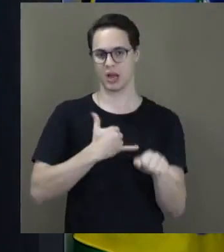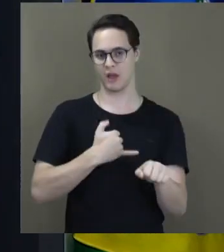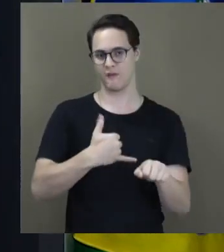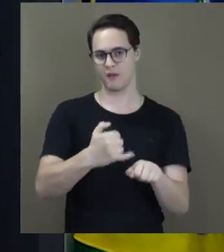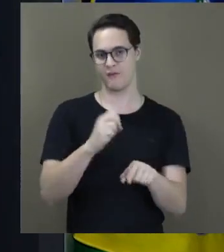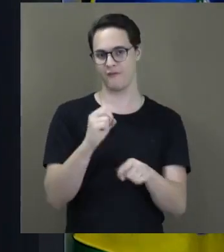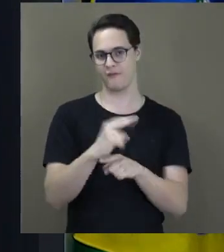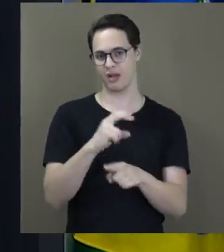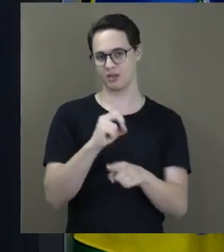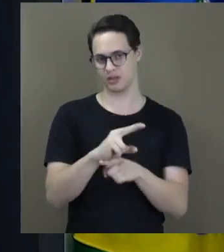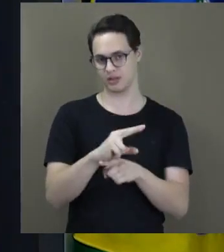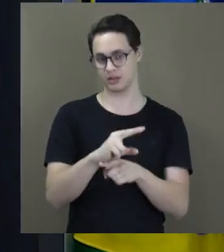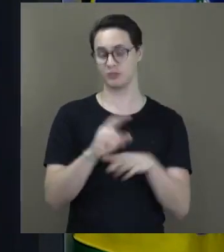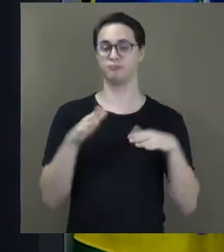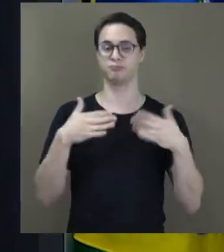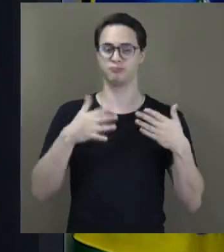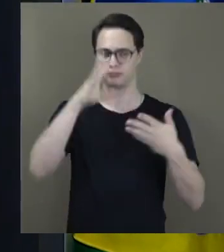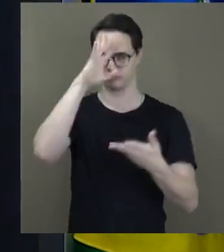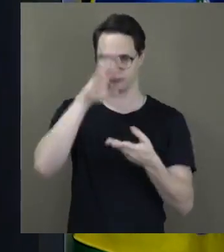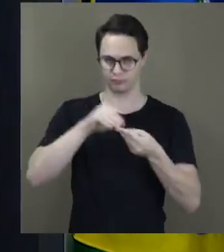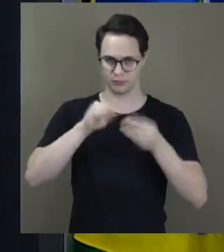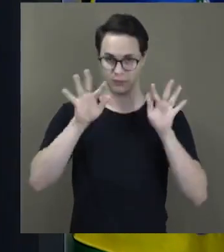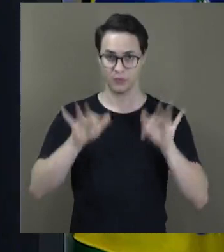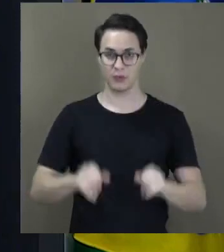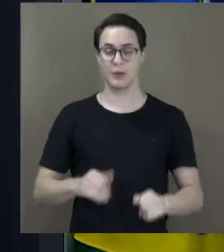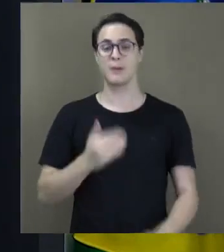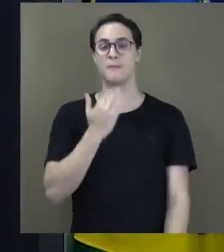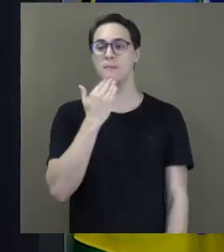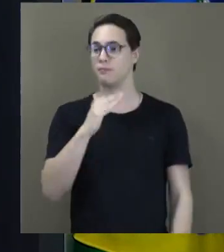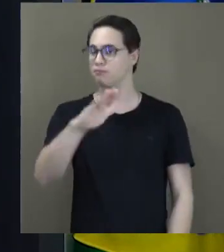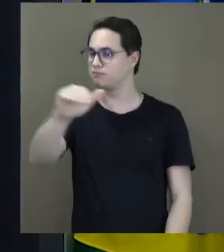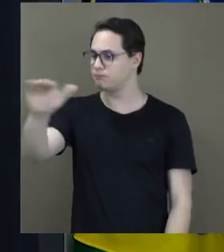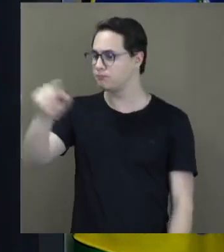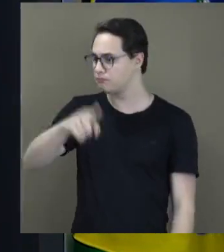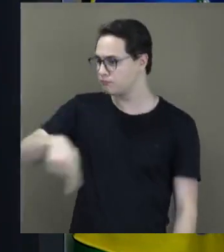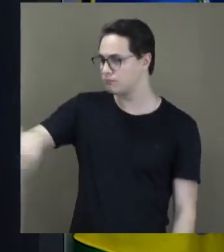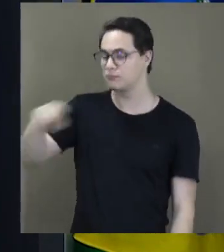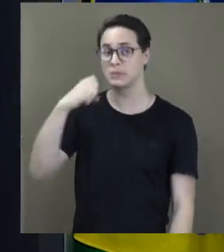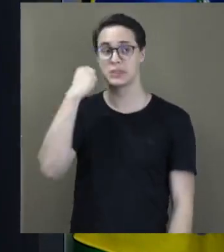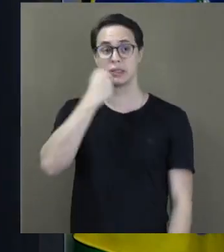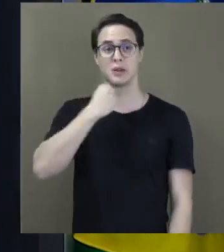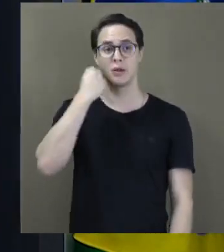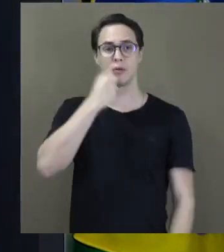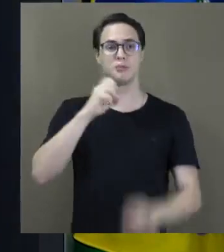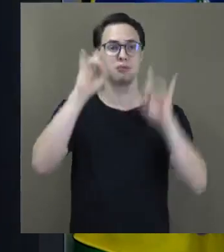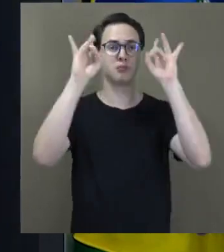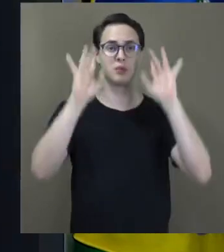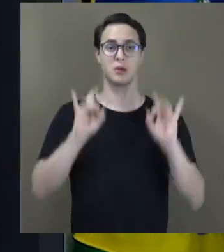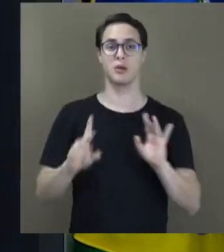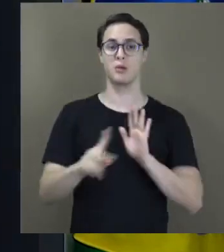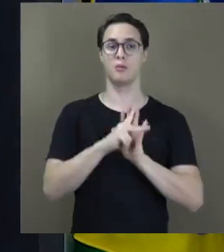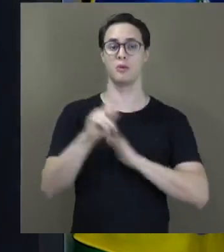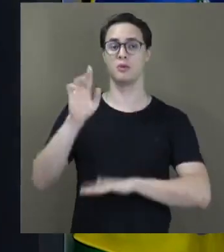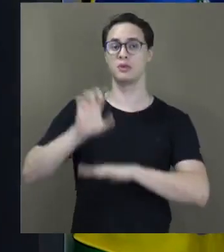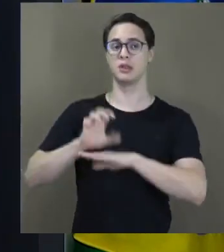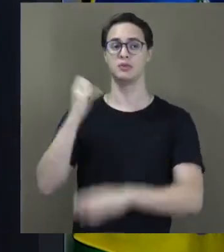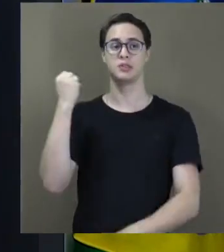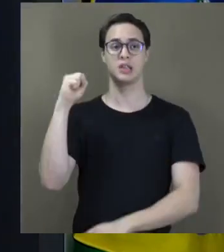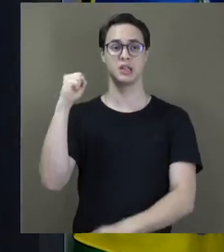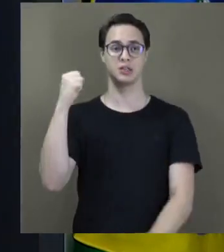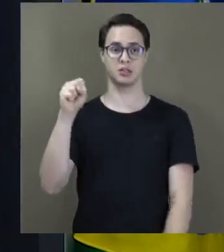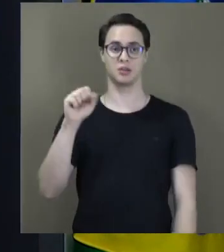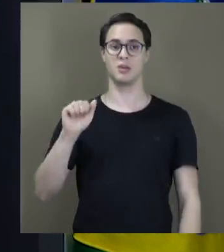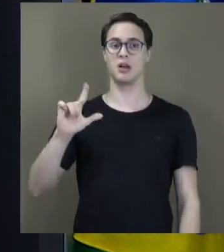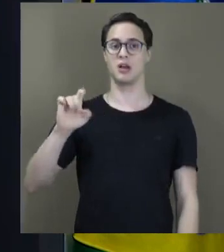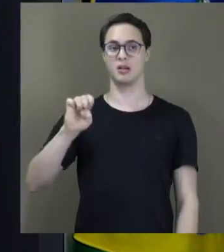Finalizando, senhor presidente, eu quero conclamar os colegas senadores, em especial de Sergipe, Alessandro Vieira